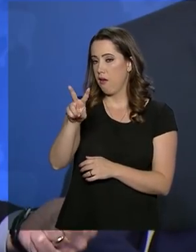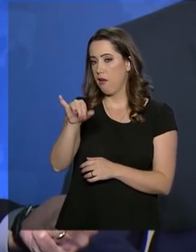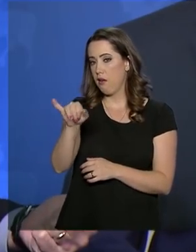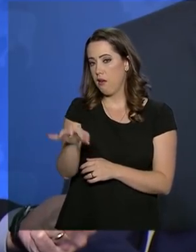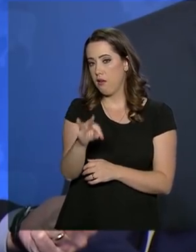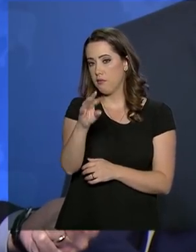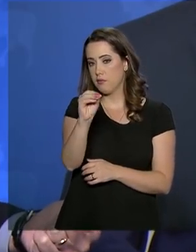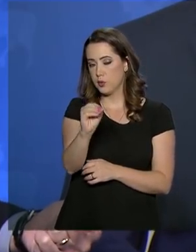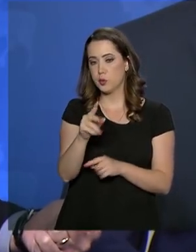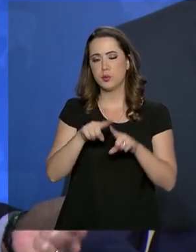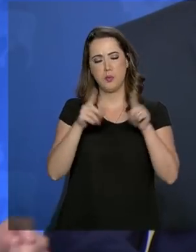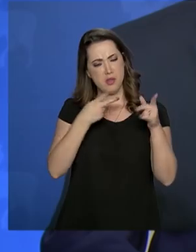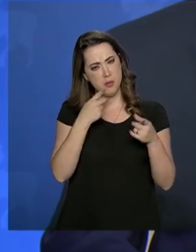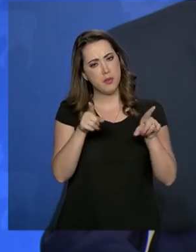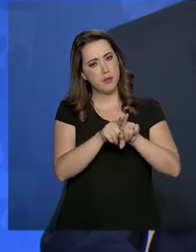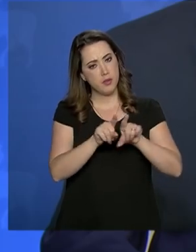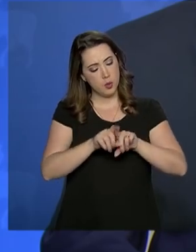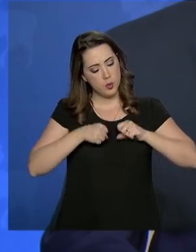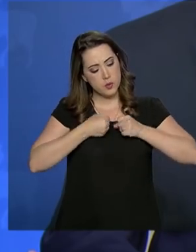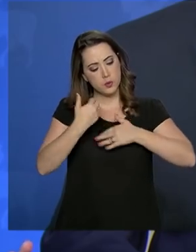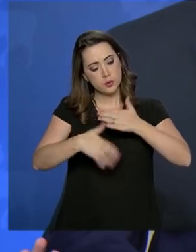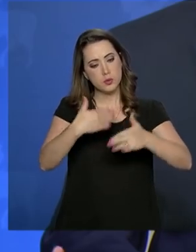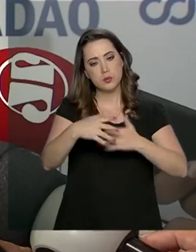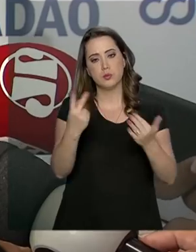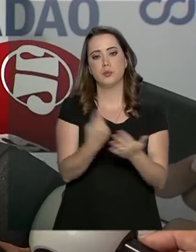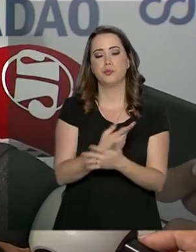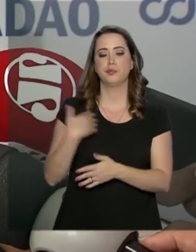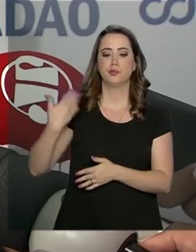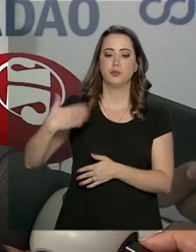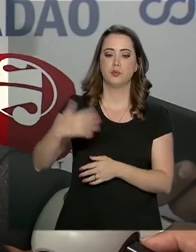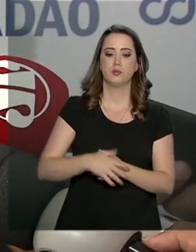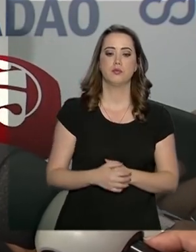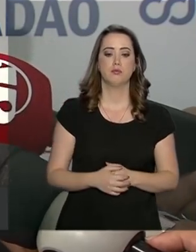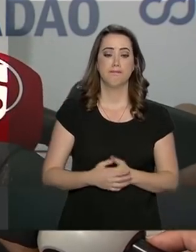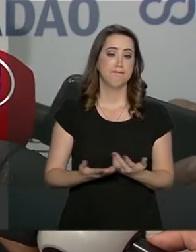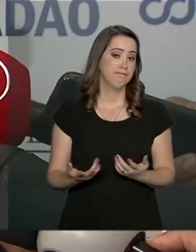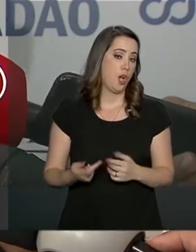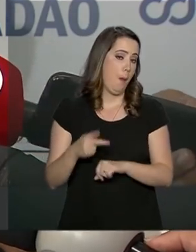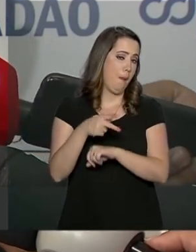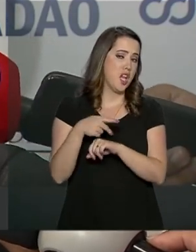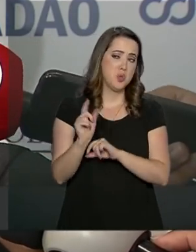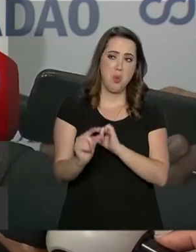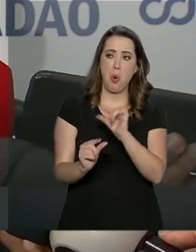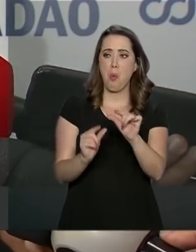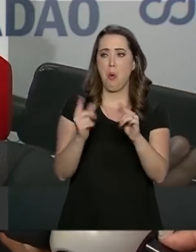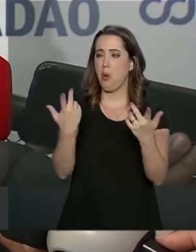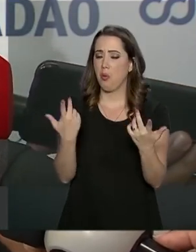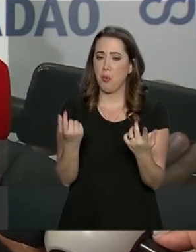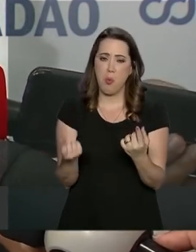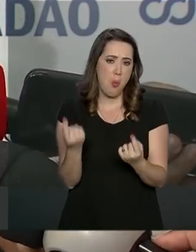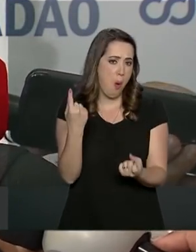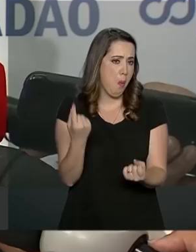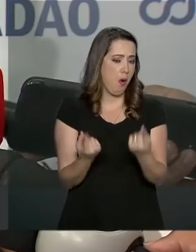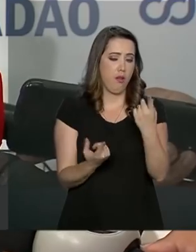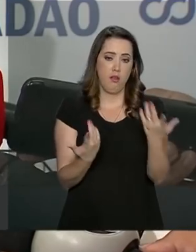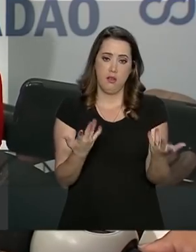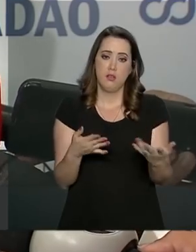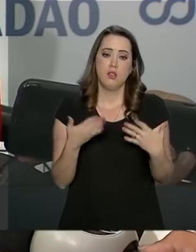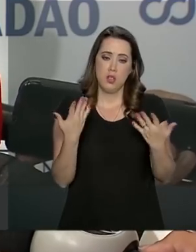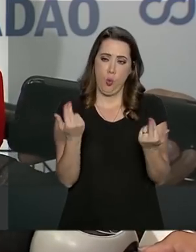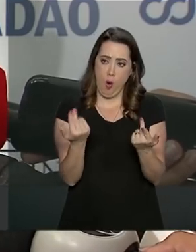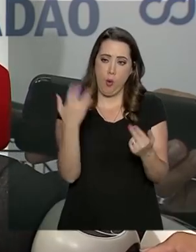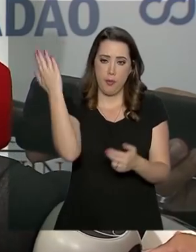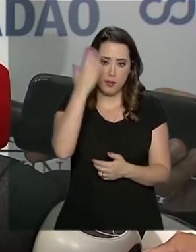nos últimos anos decorrentes da Operação Lava Jato. Poucos países fizeram o que o Brasil fez em matéria de enfrentamento à grande corrupção